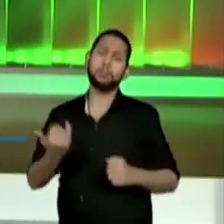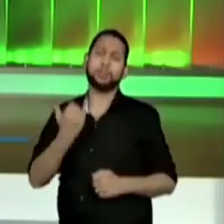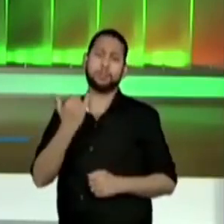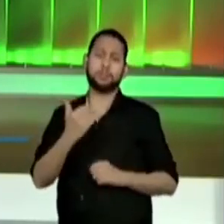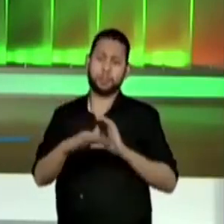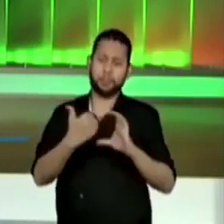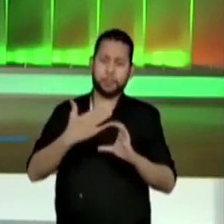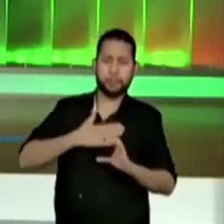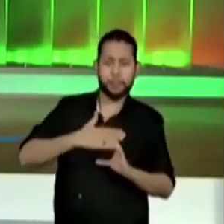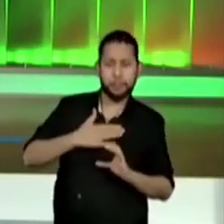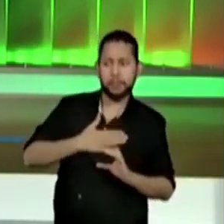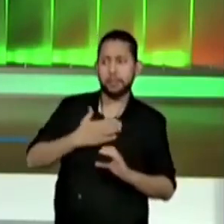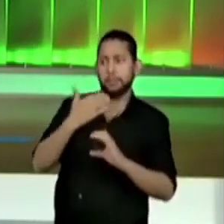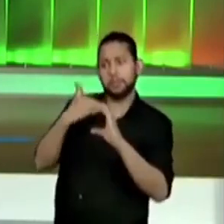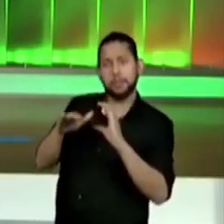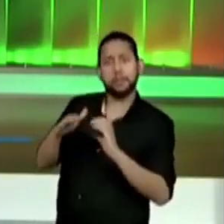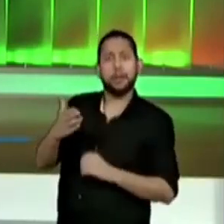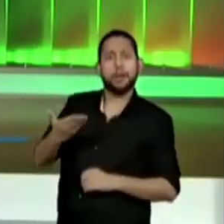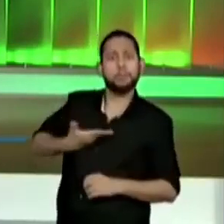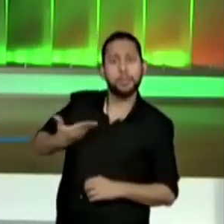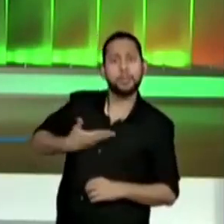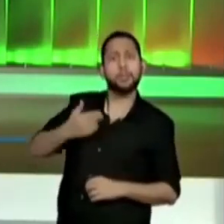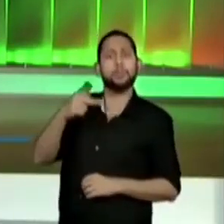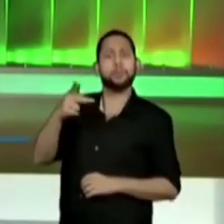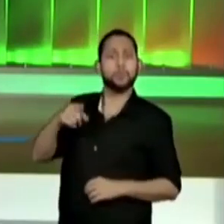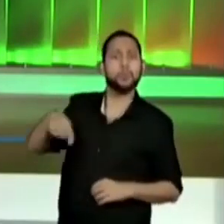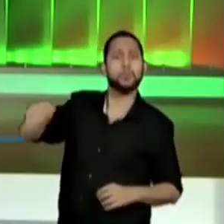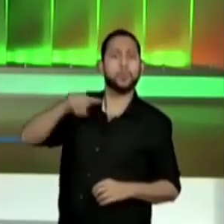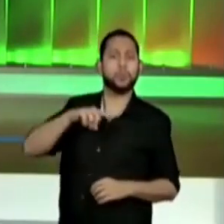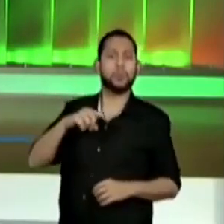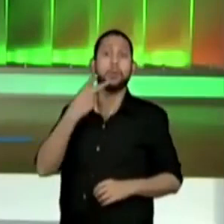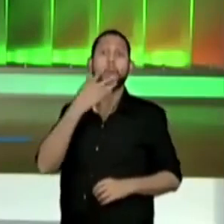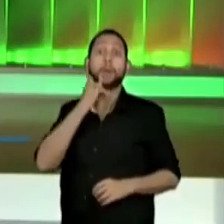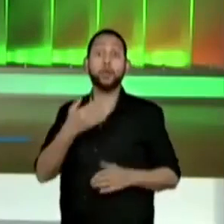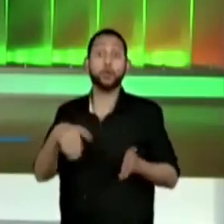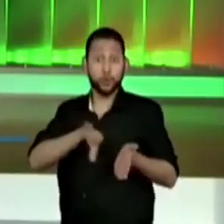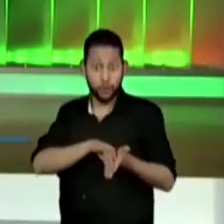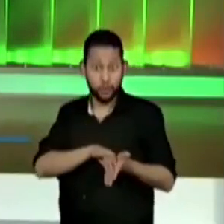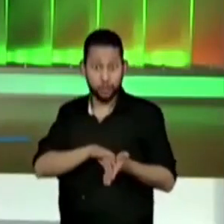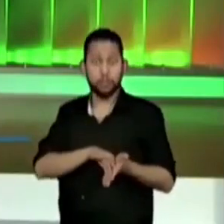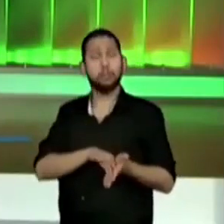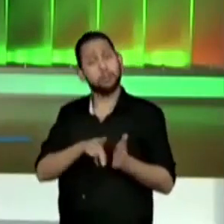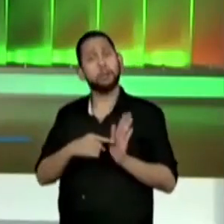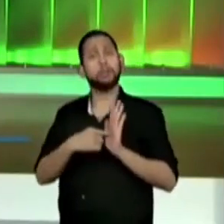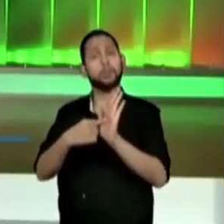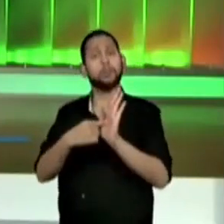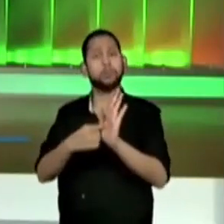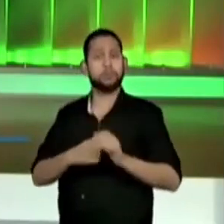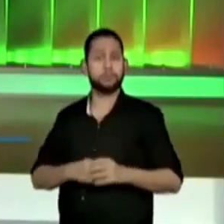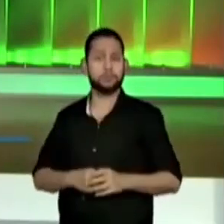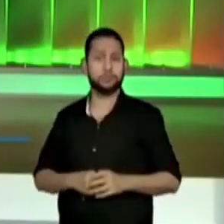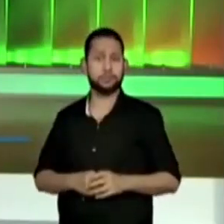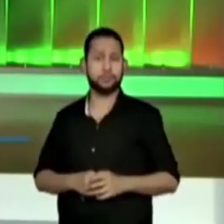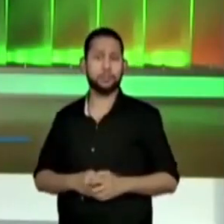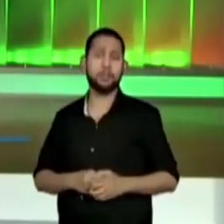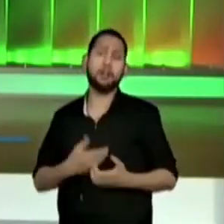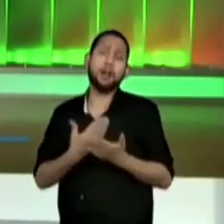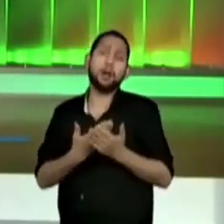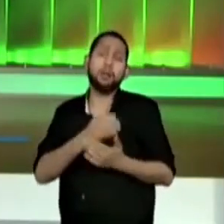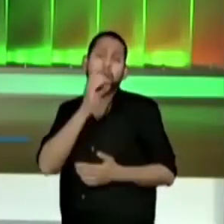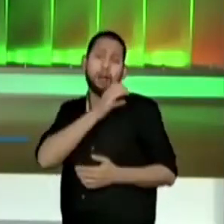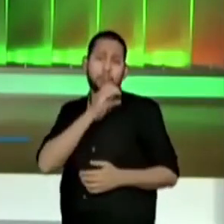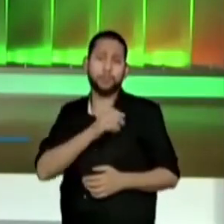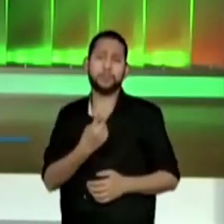Mande para mim, para os colegas, para os professores. Quando o pai chegar do serviço, mostra para ele também. Eu sei que as nossas aulas só tem 25